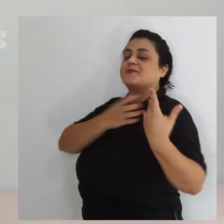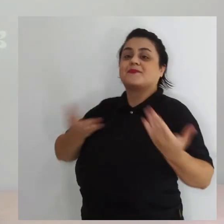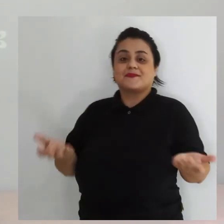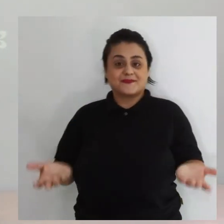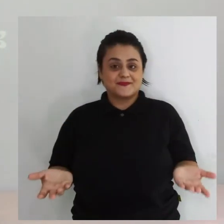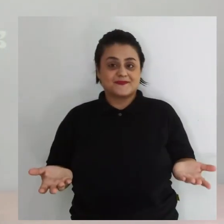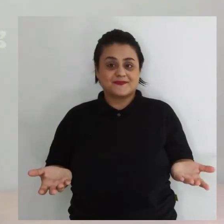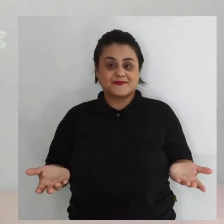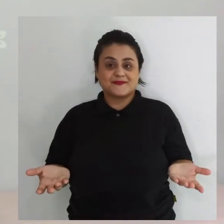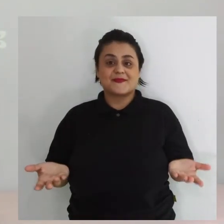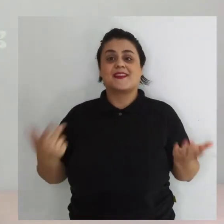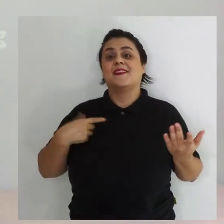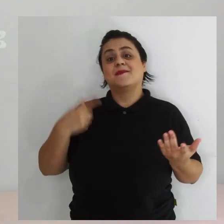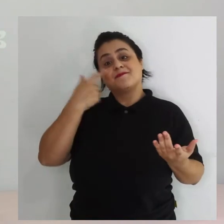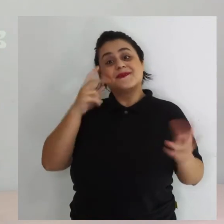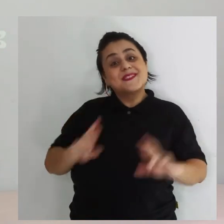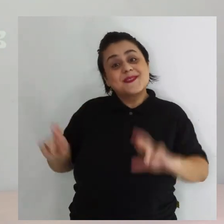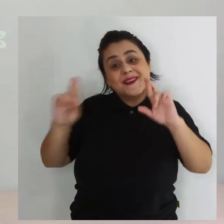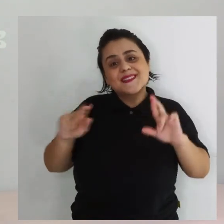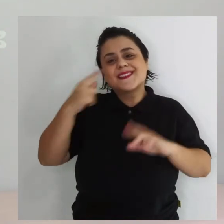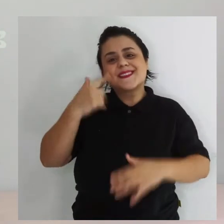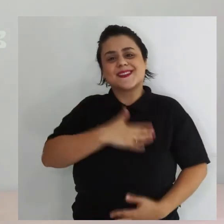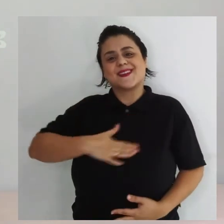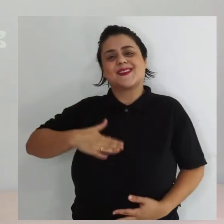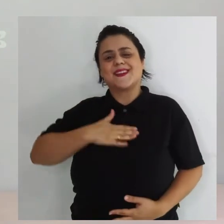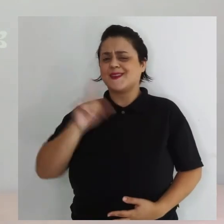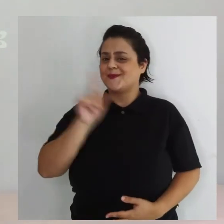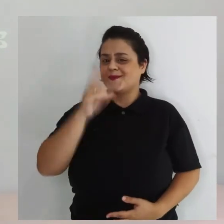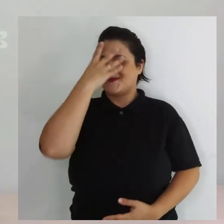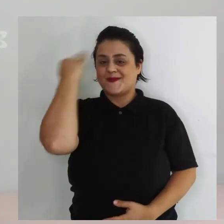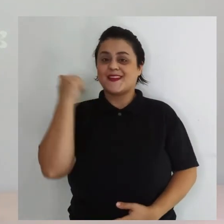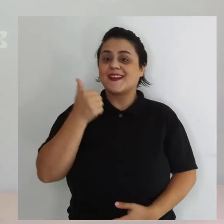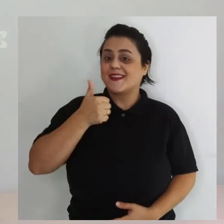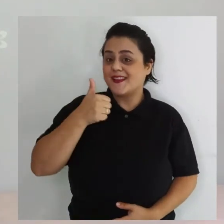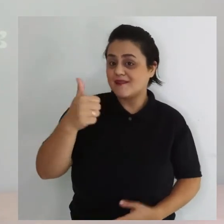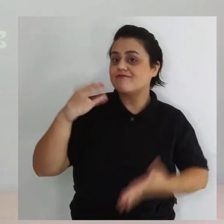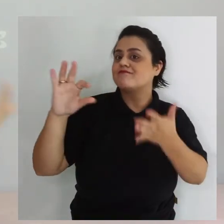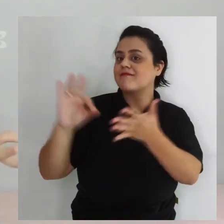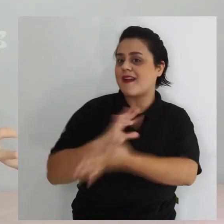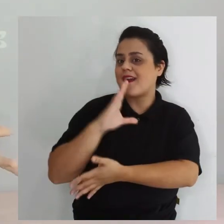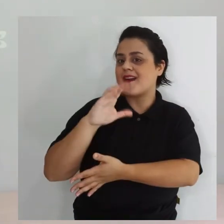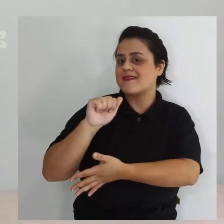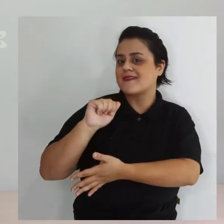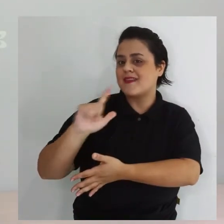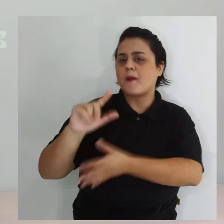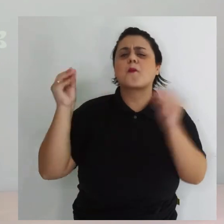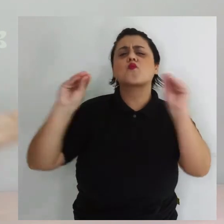Então pessoal, esse foi o vídeo. que vocês tenham gostado. Não esqueçam do like, se inscrevam no canal.